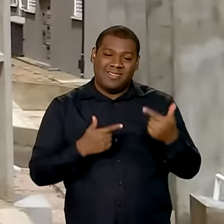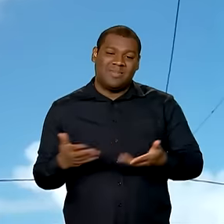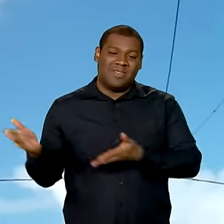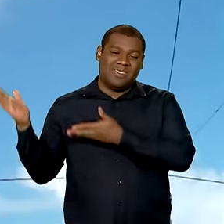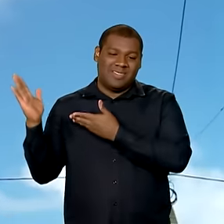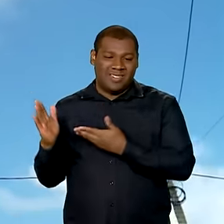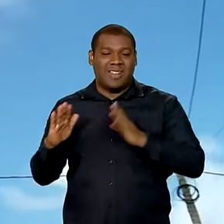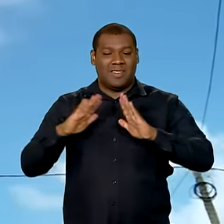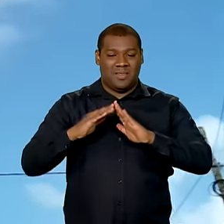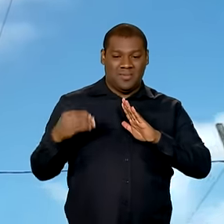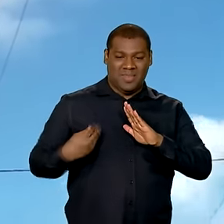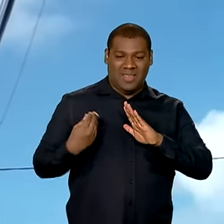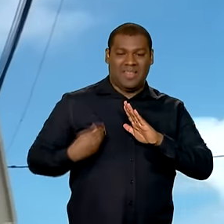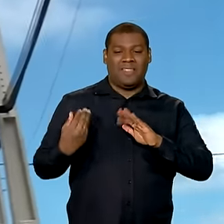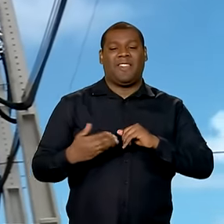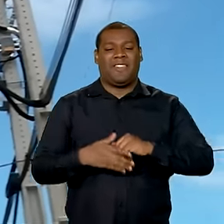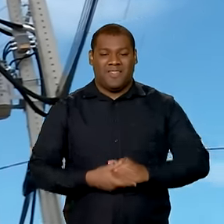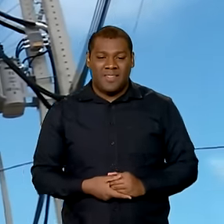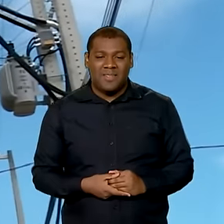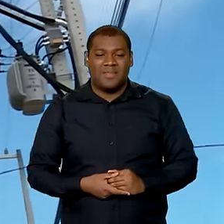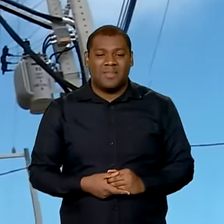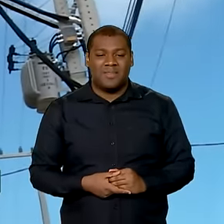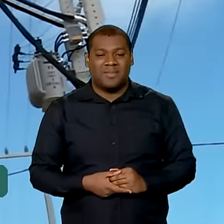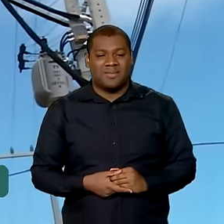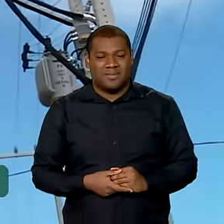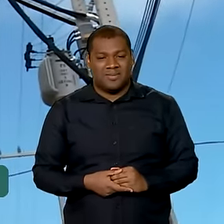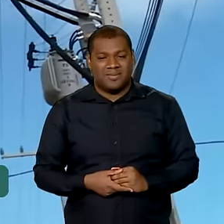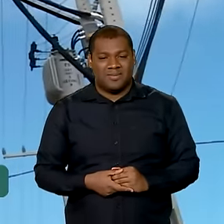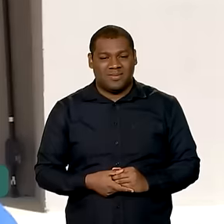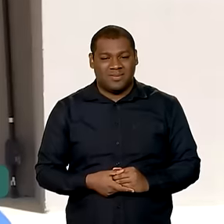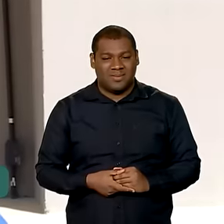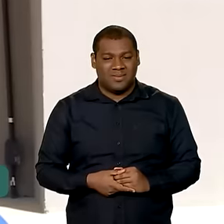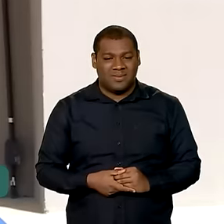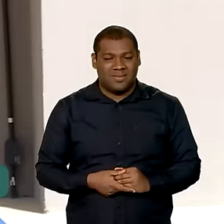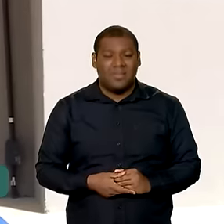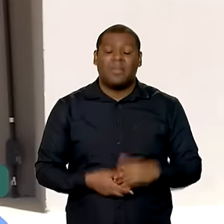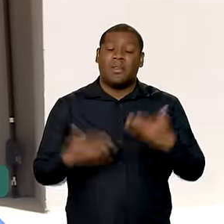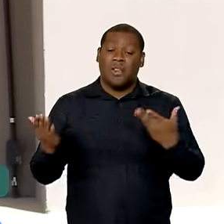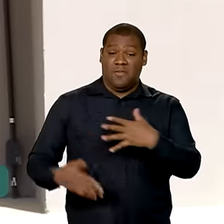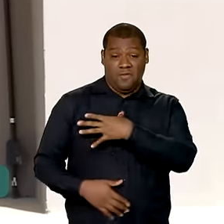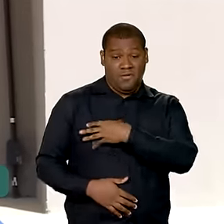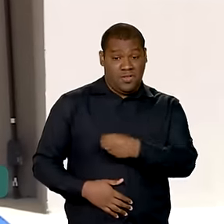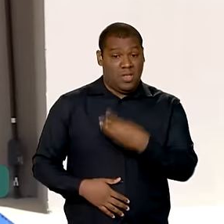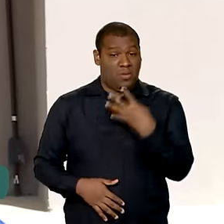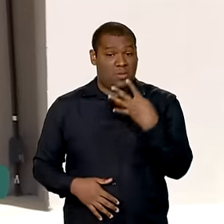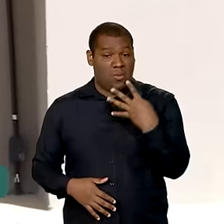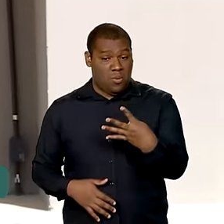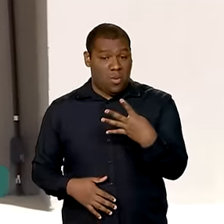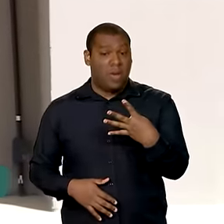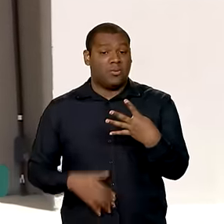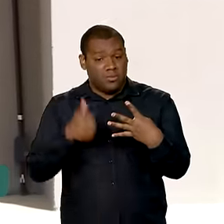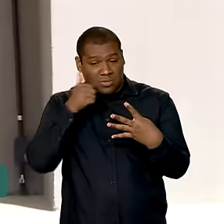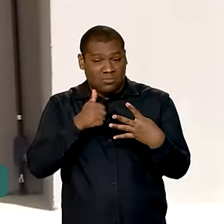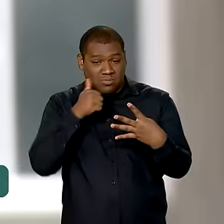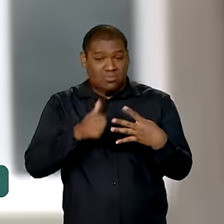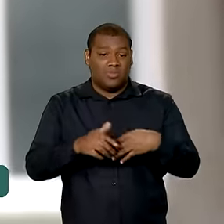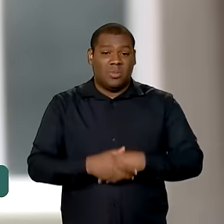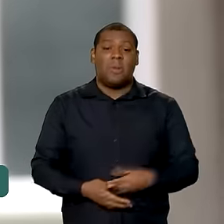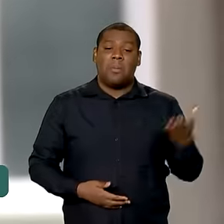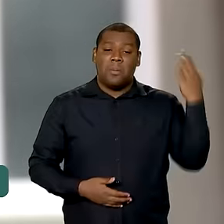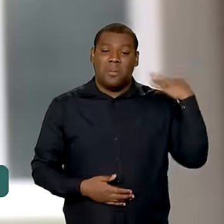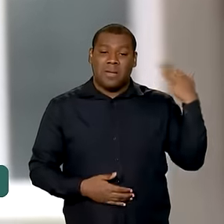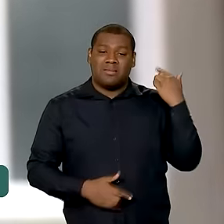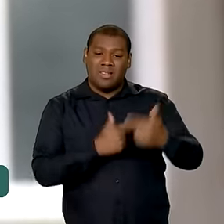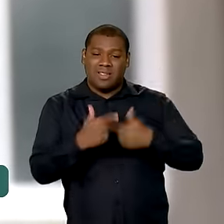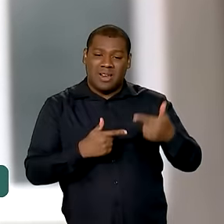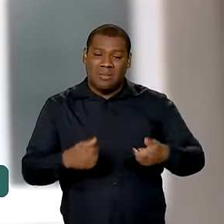residencial Vilas do Mundau, do programa Minha Casa Minha Vida. Pai de quatro meninas, ele era carroceiro e